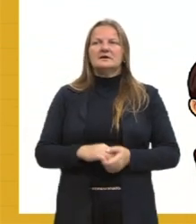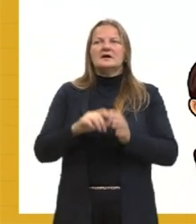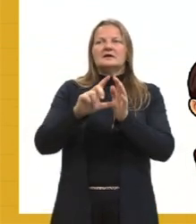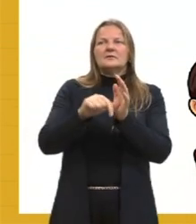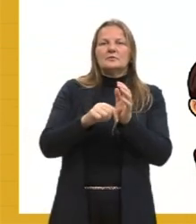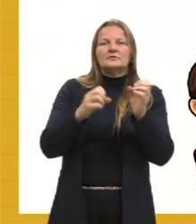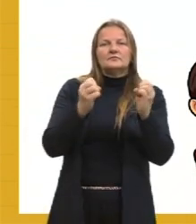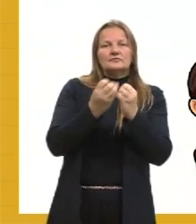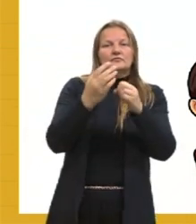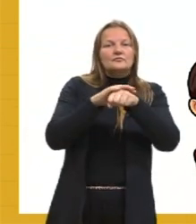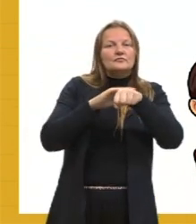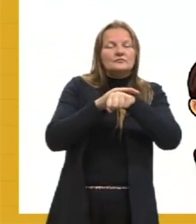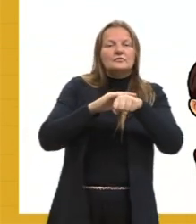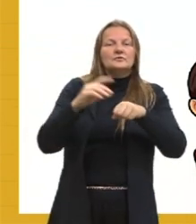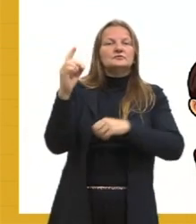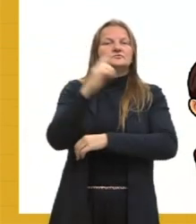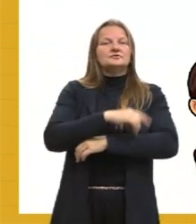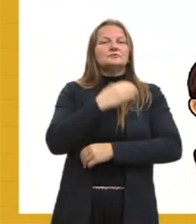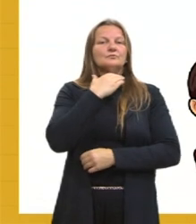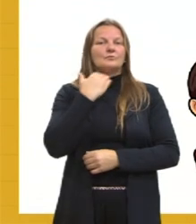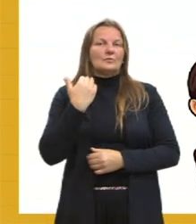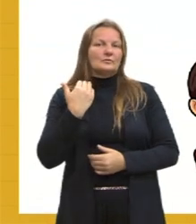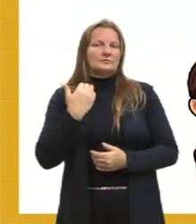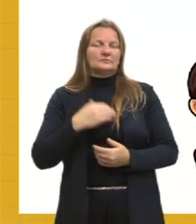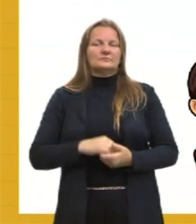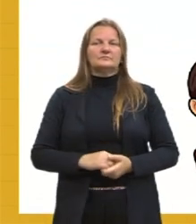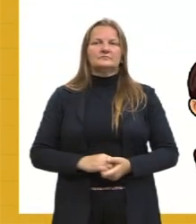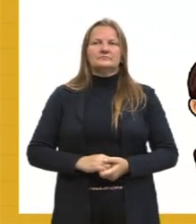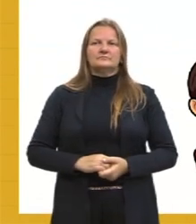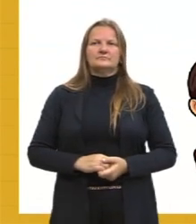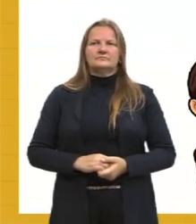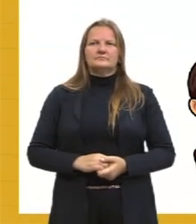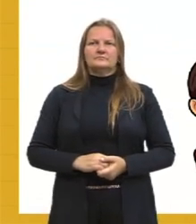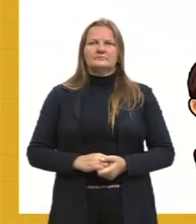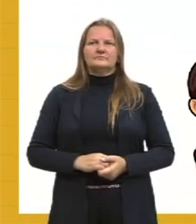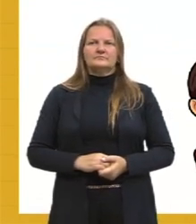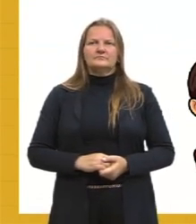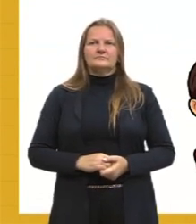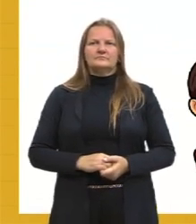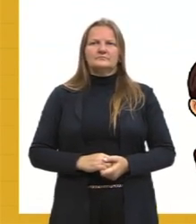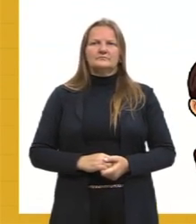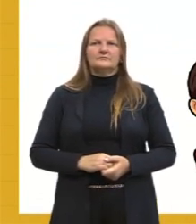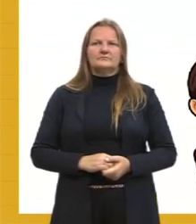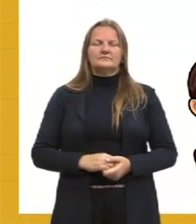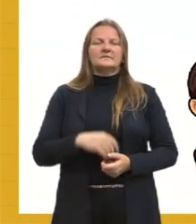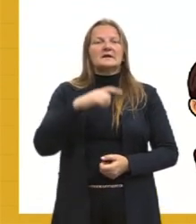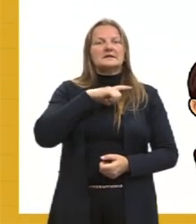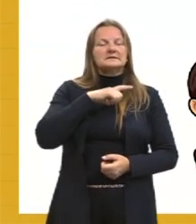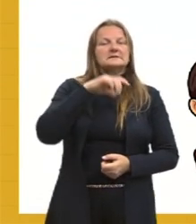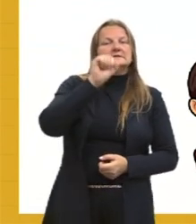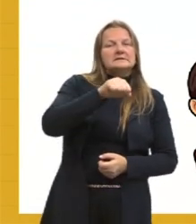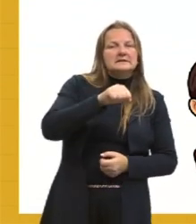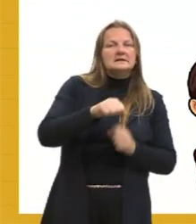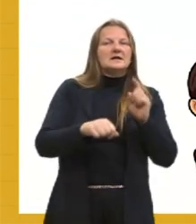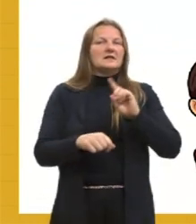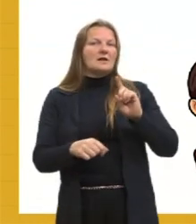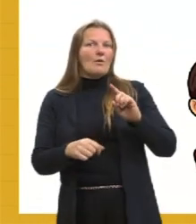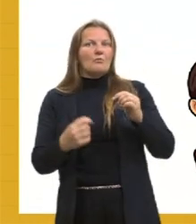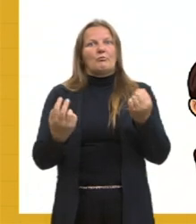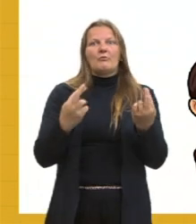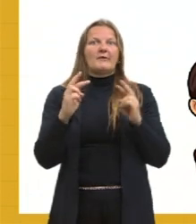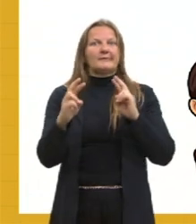eu converso um pouquinho sobre o Dia dos Mortos. Então, Elisa, tem e não tem. O